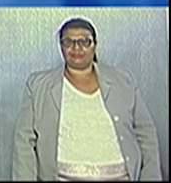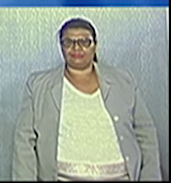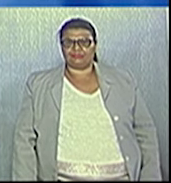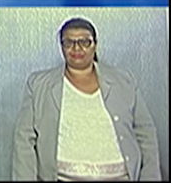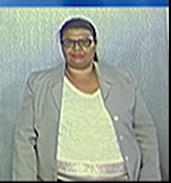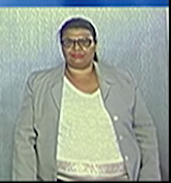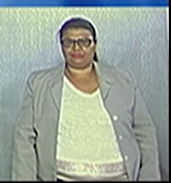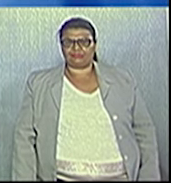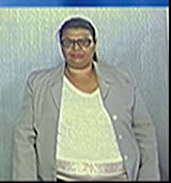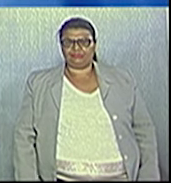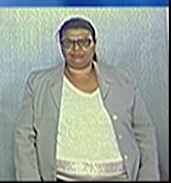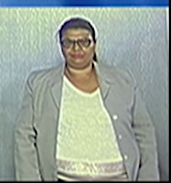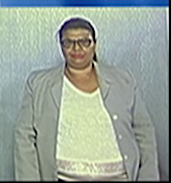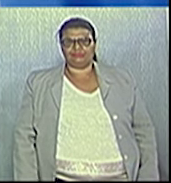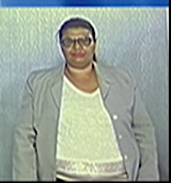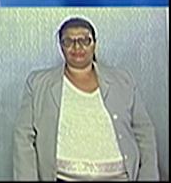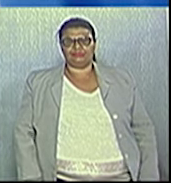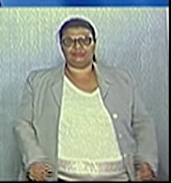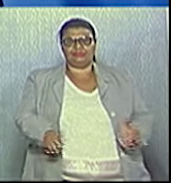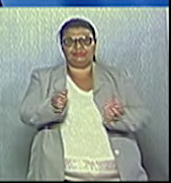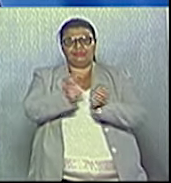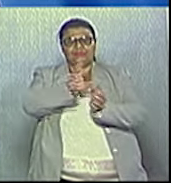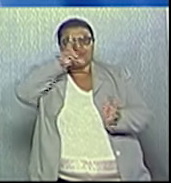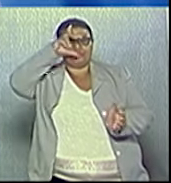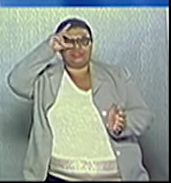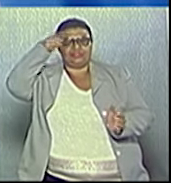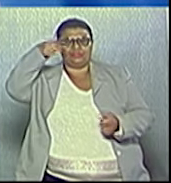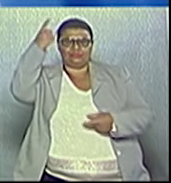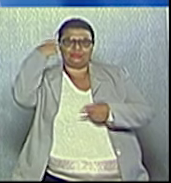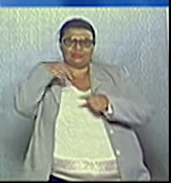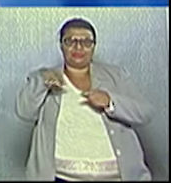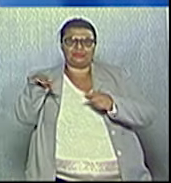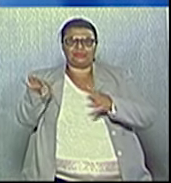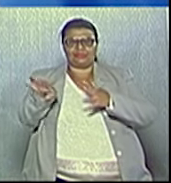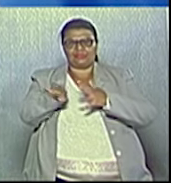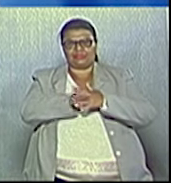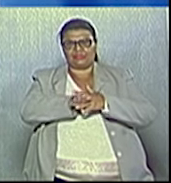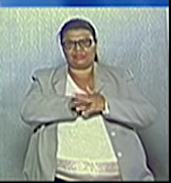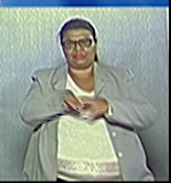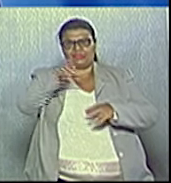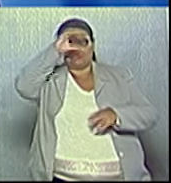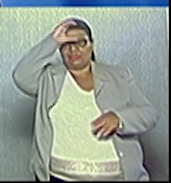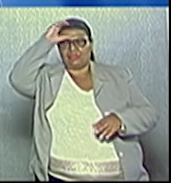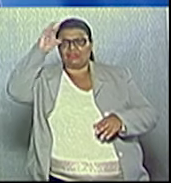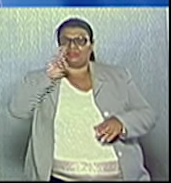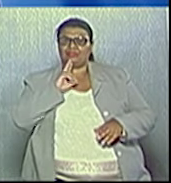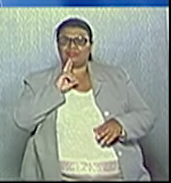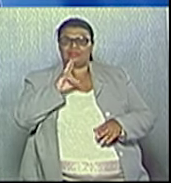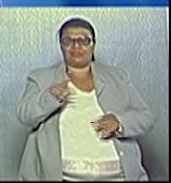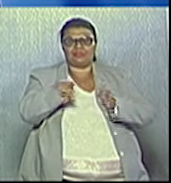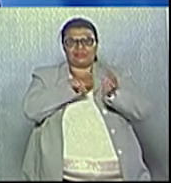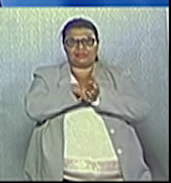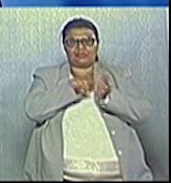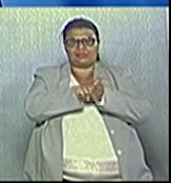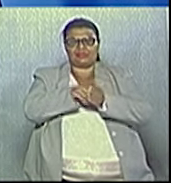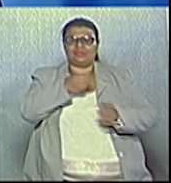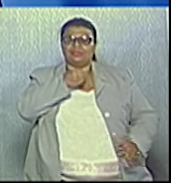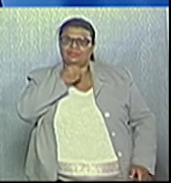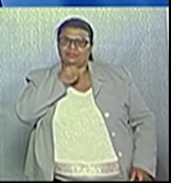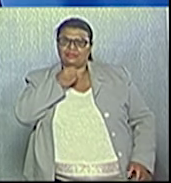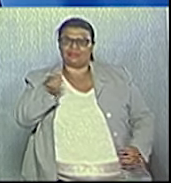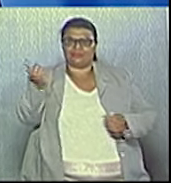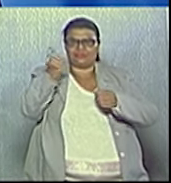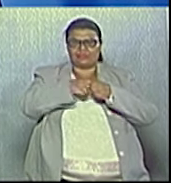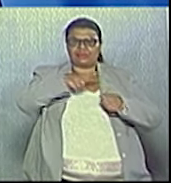debate entre candidatos à Prefeitura de Jacarei. Depois do intervalo, os candidatos vão responder a perguntas dos jornalistas. Voltamos já.